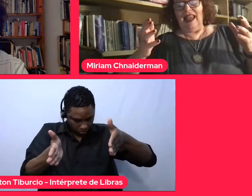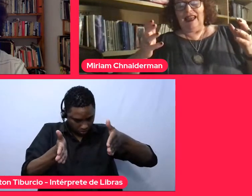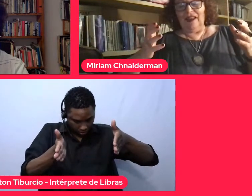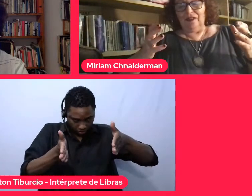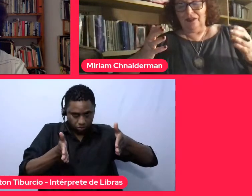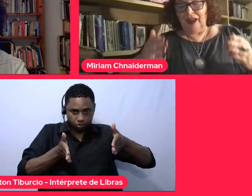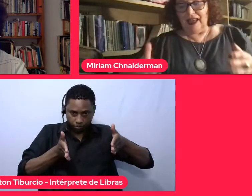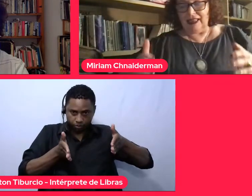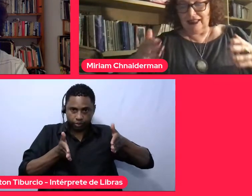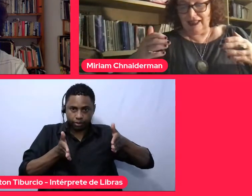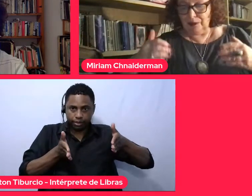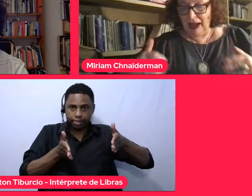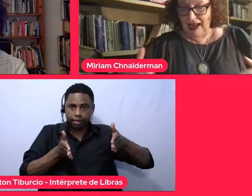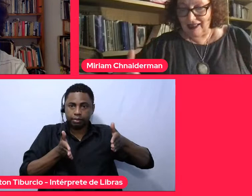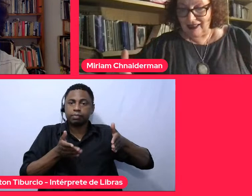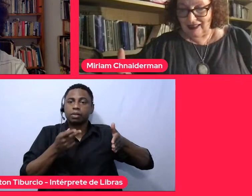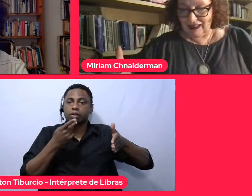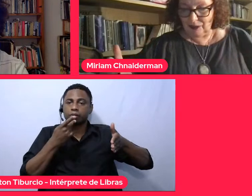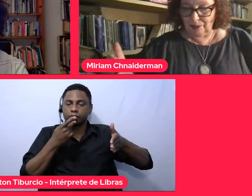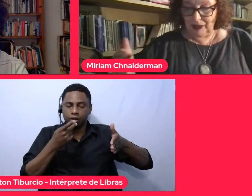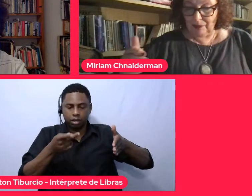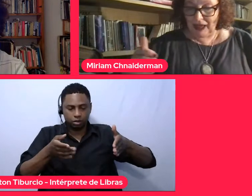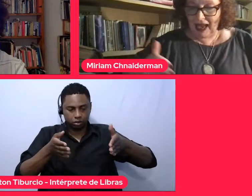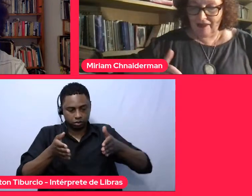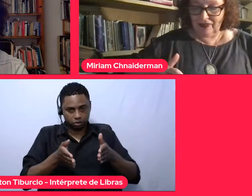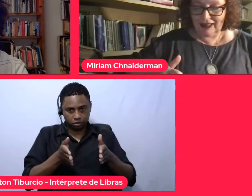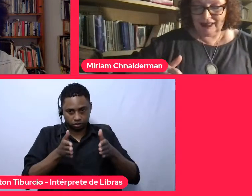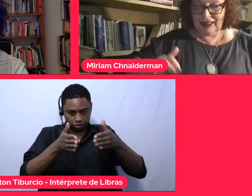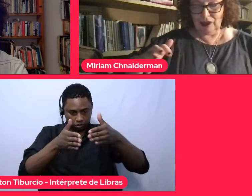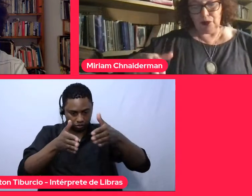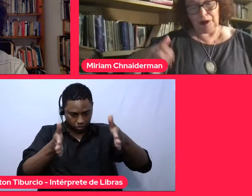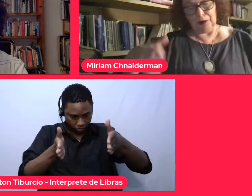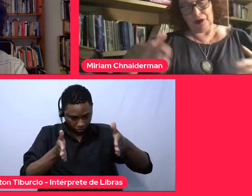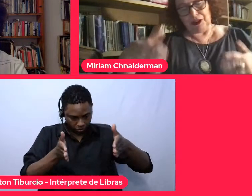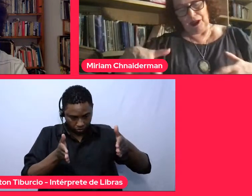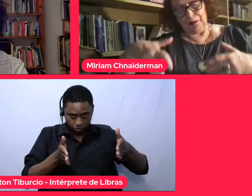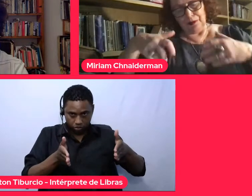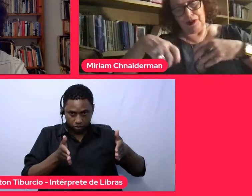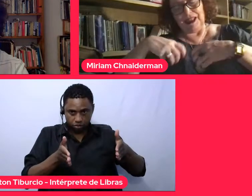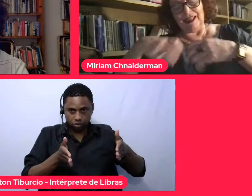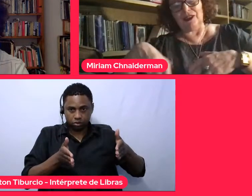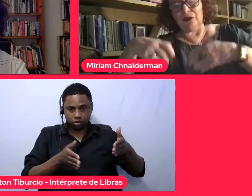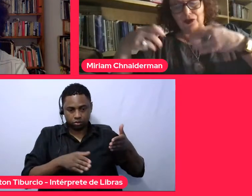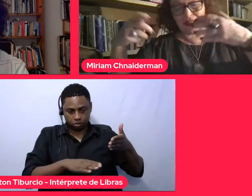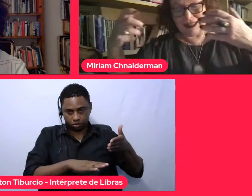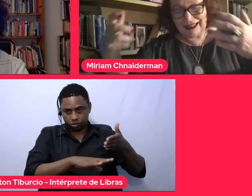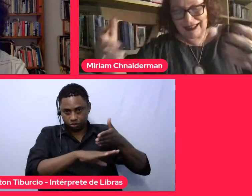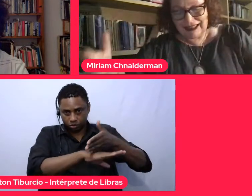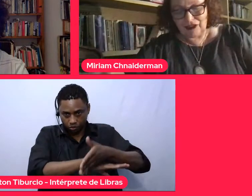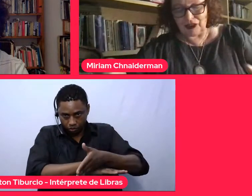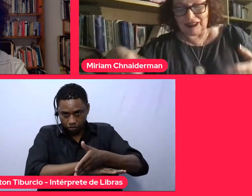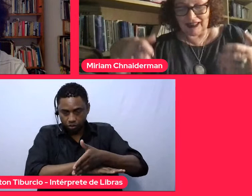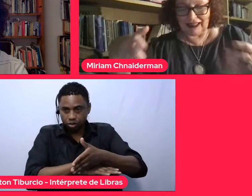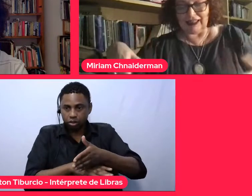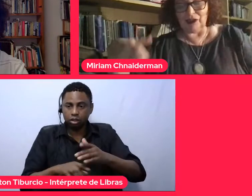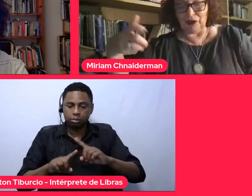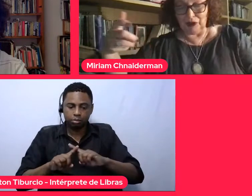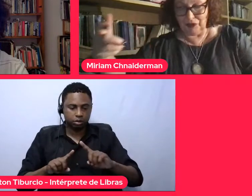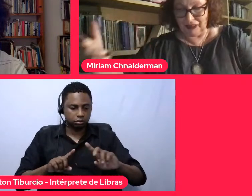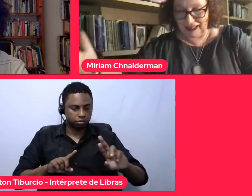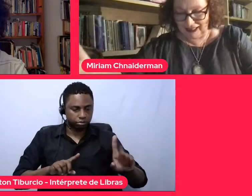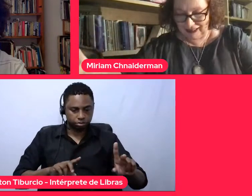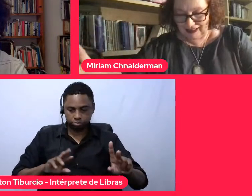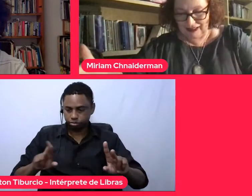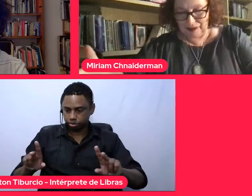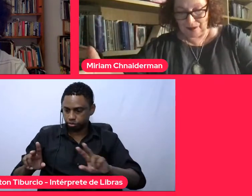Ela fala das margens permeáveis e, aos mesmos tempos, criando distinções, criando